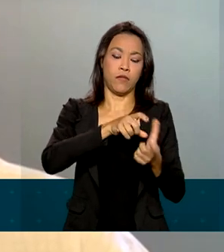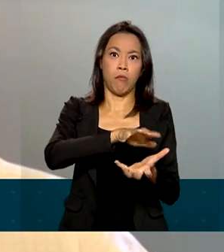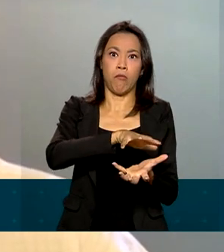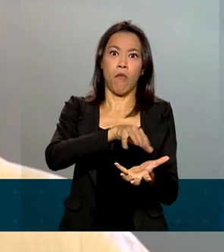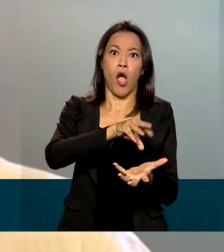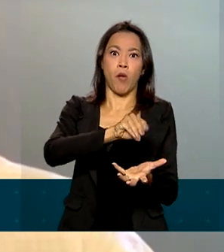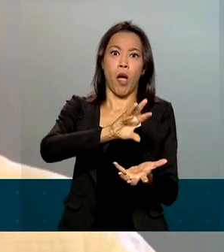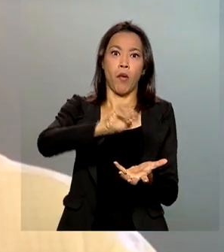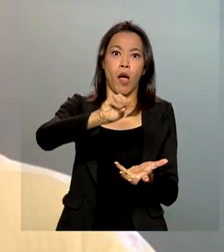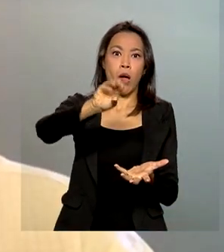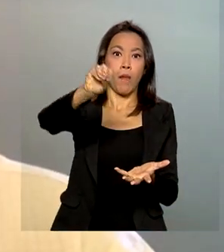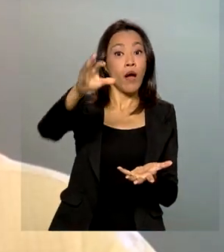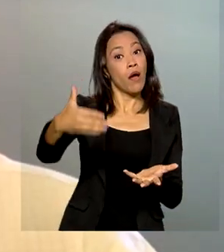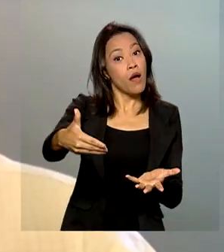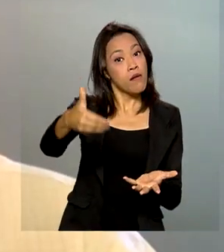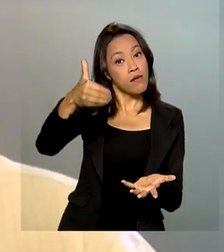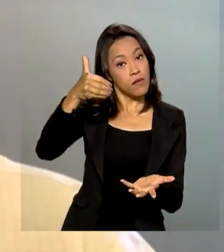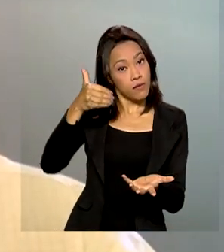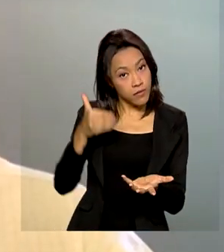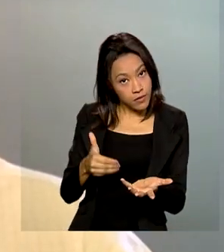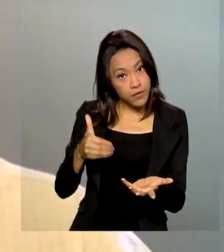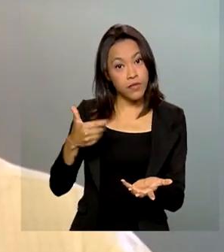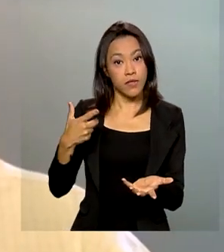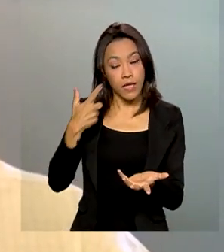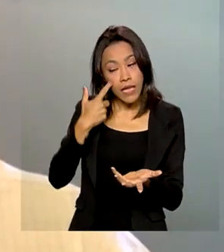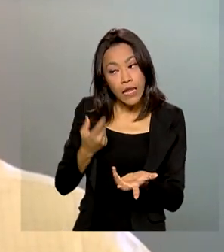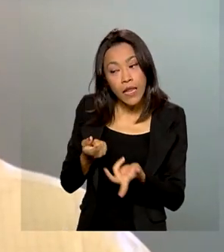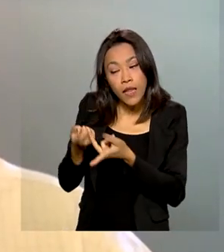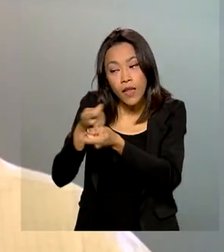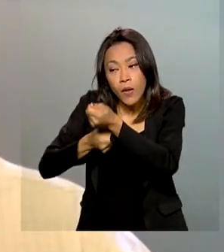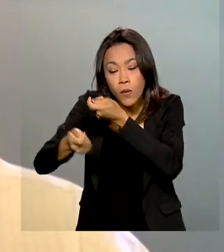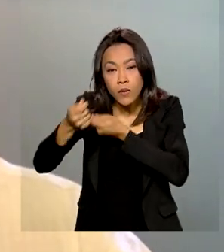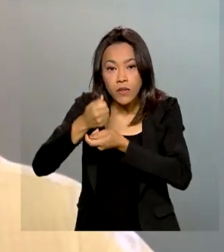você puder renegociar essa dívida, melhor.